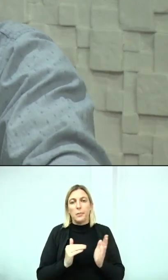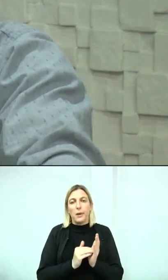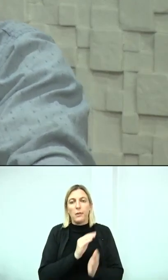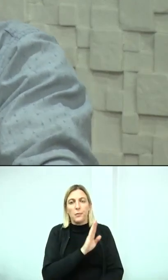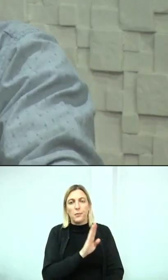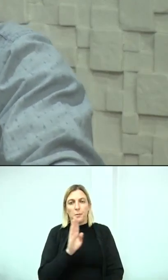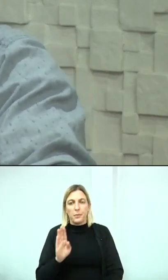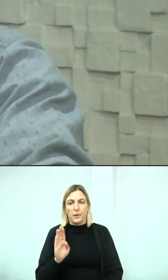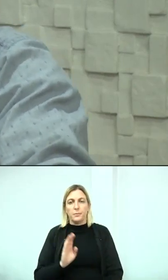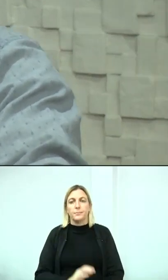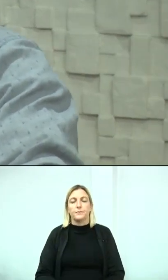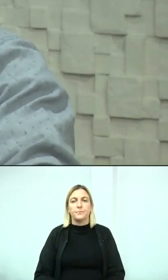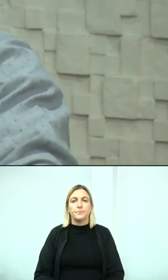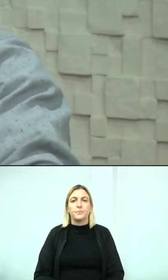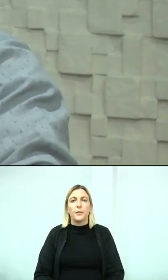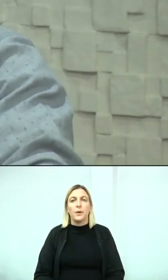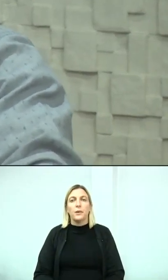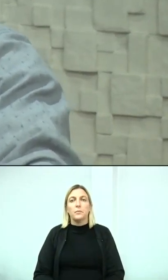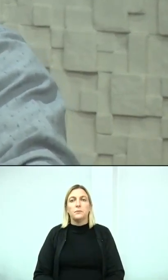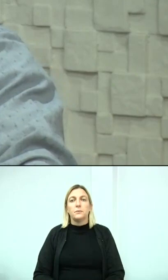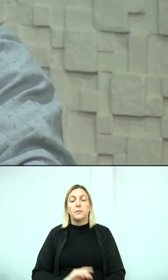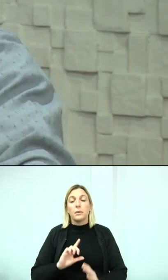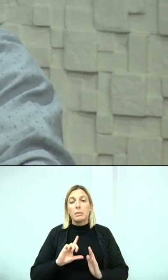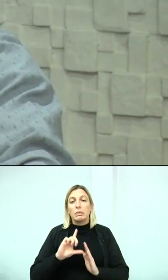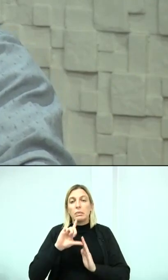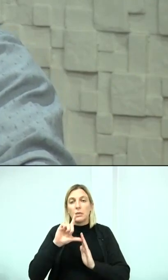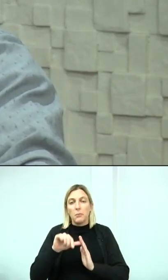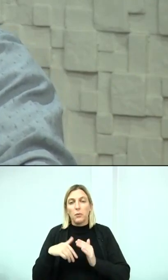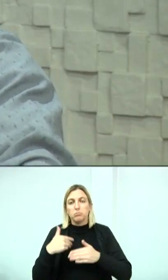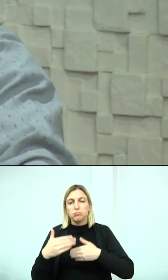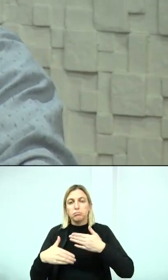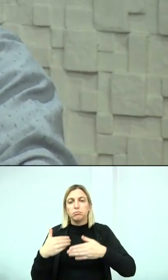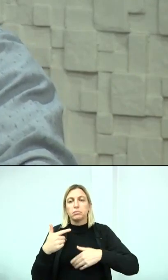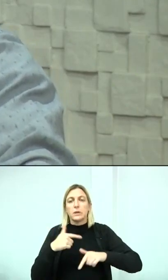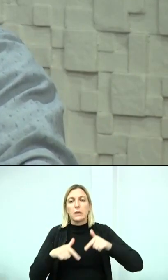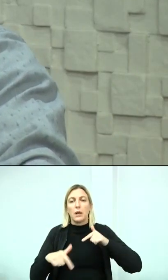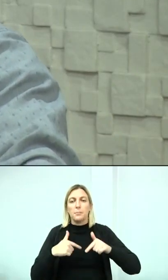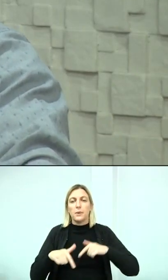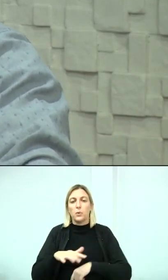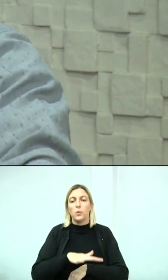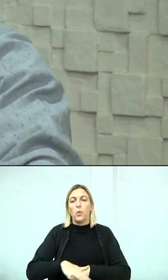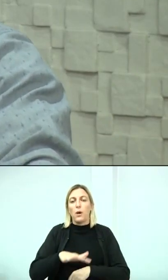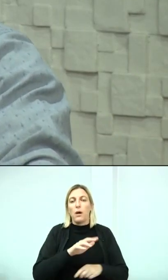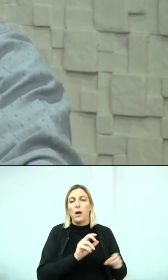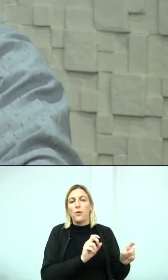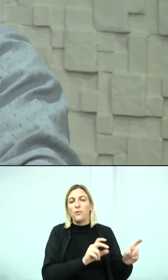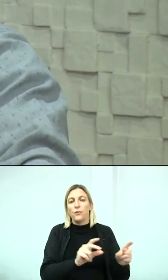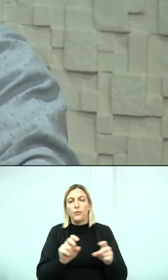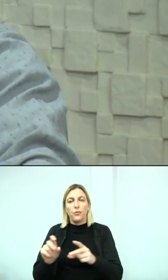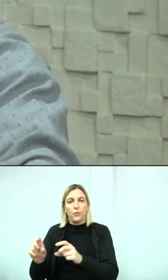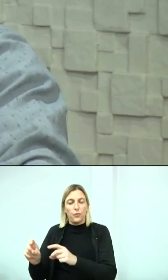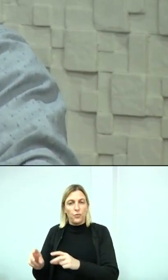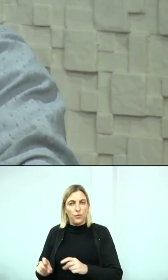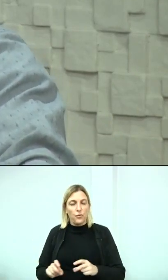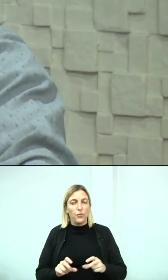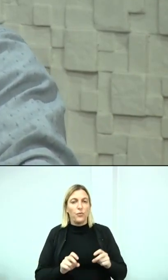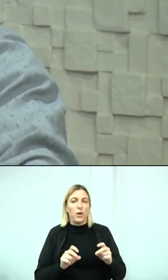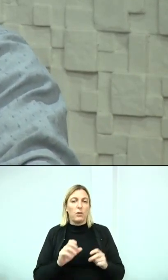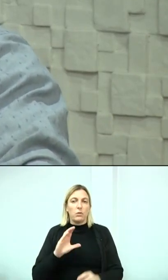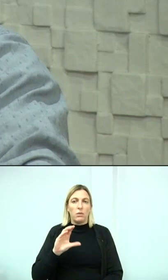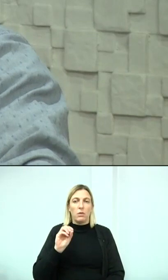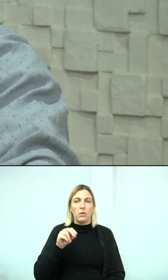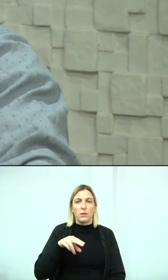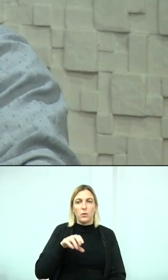No Banco do Brasil. A partir daí, trabalhou no comércio e como venda de consórcio em várias empresas